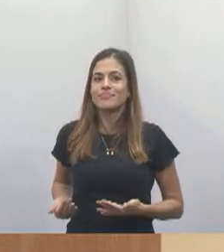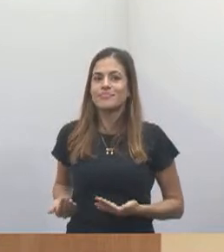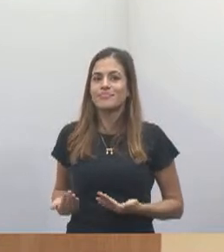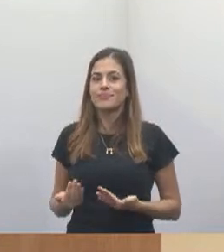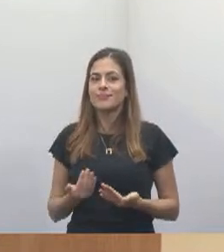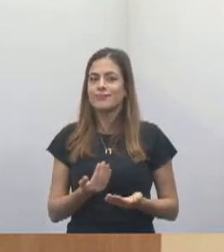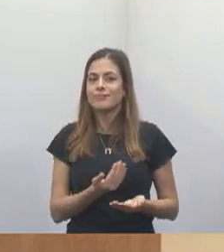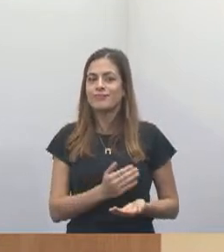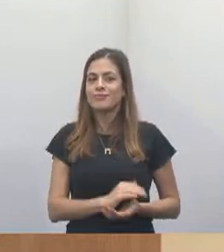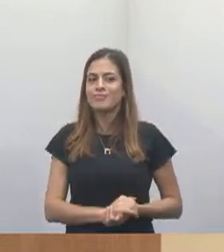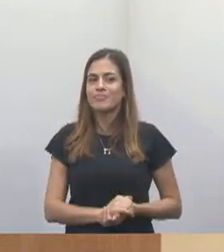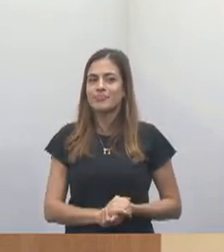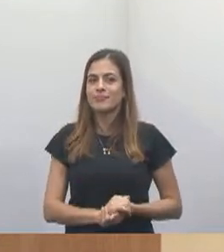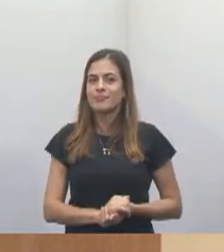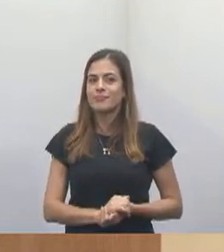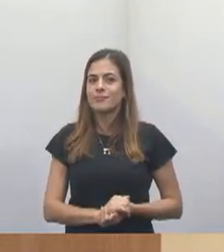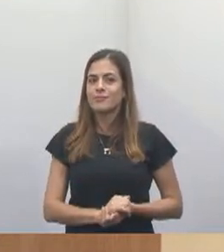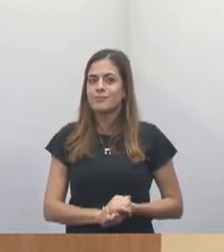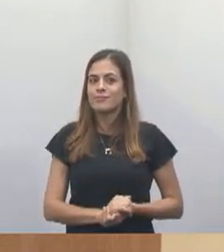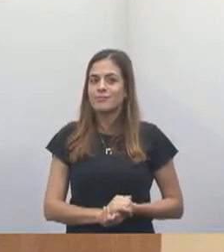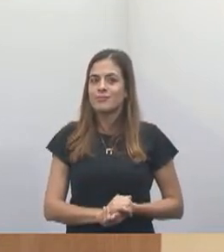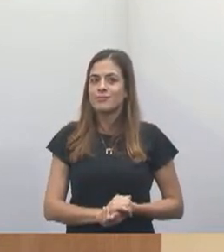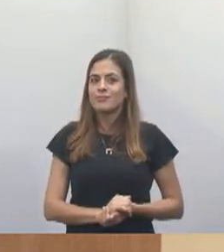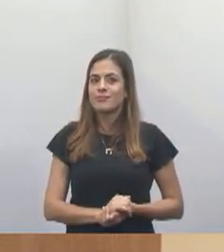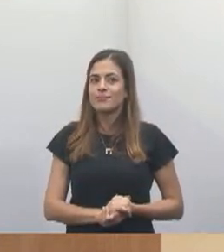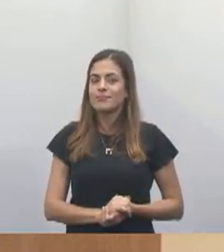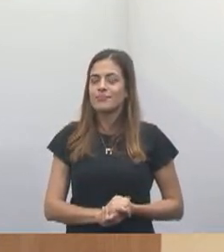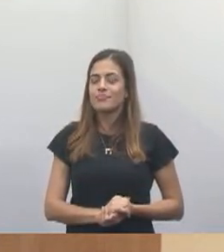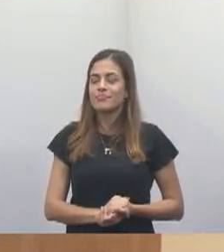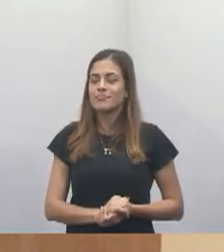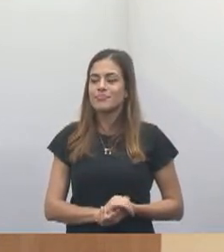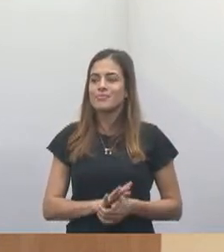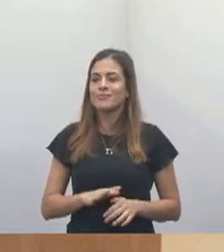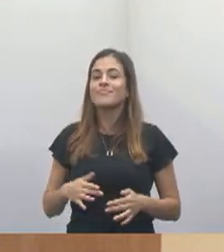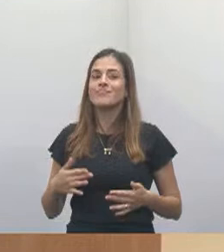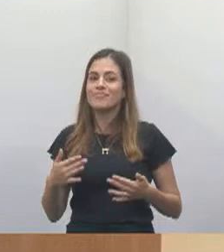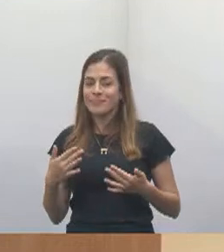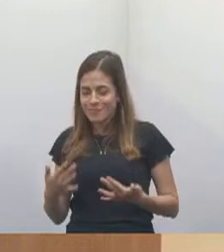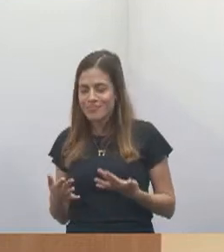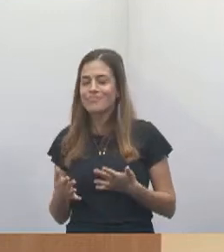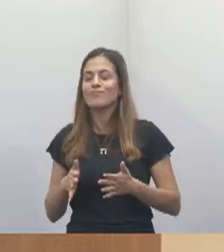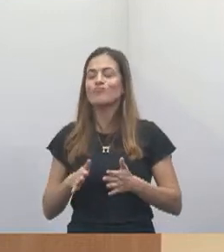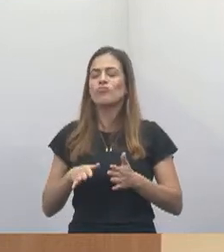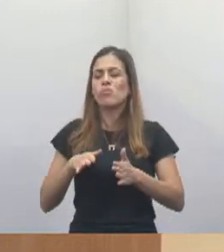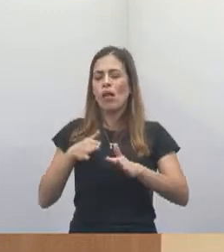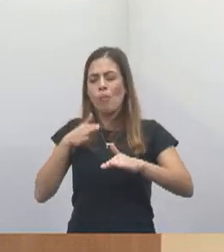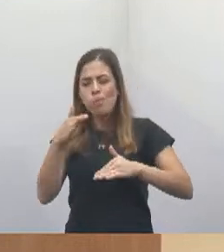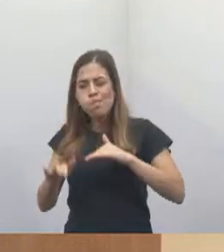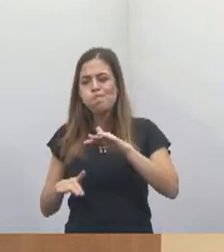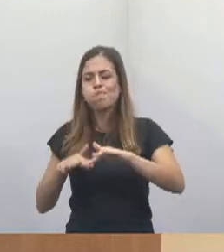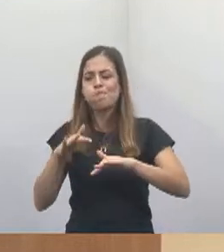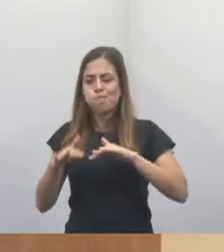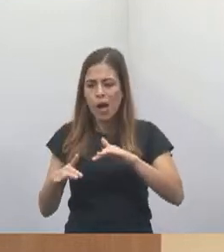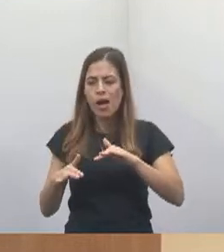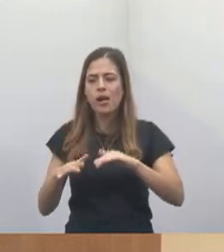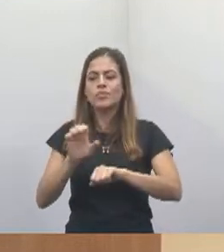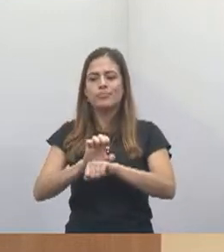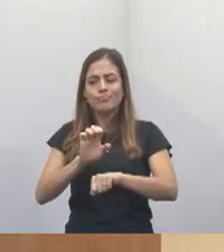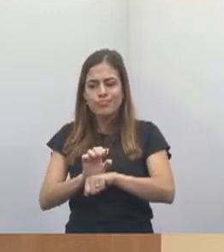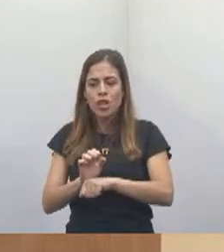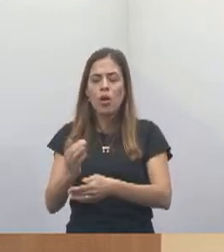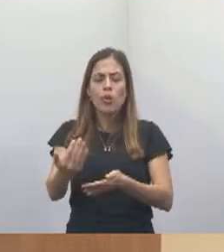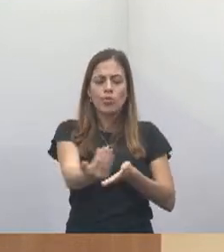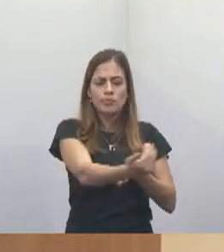qualquer, nós estamos falando do Estado de São Paulo, que é a locomotiva do Brasil. É o Estado que mais